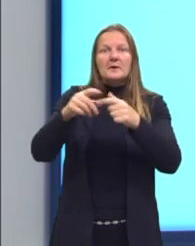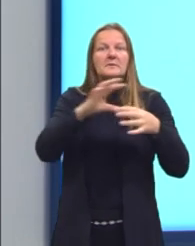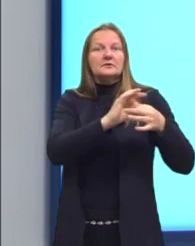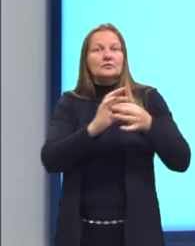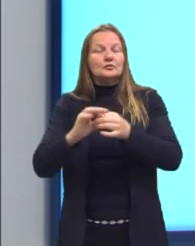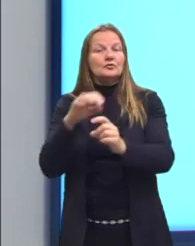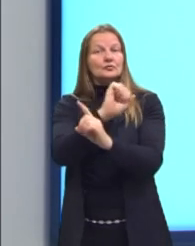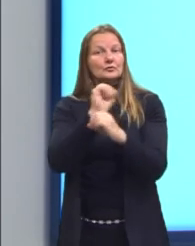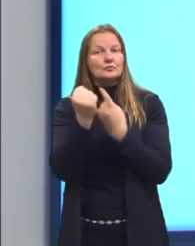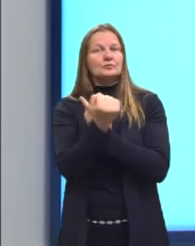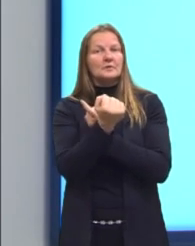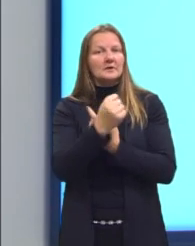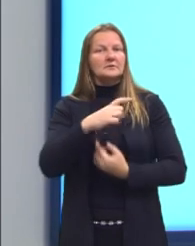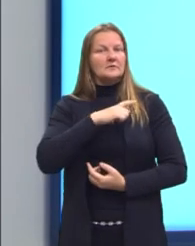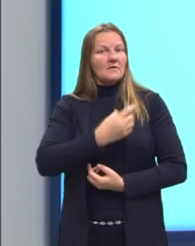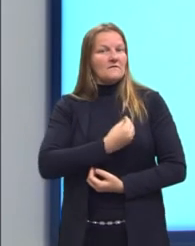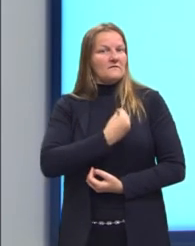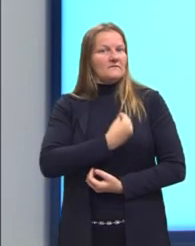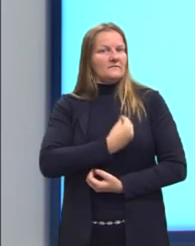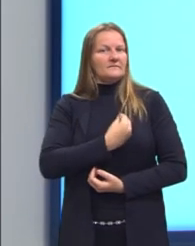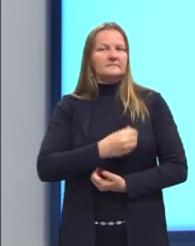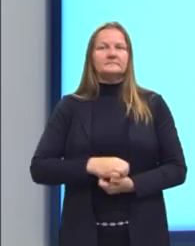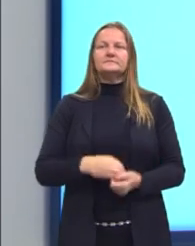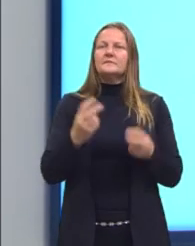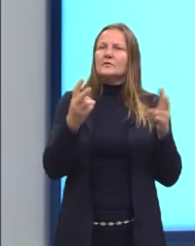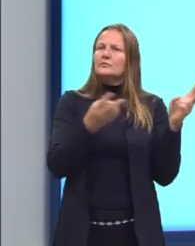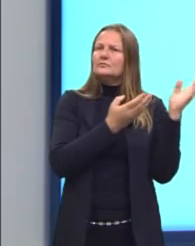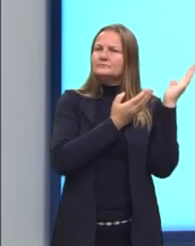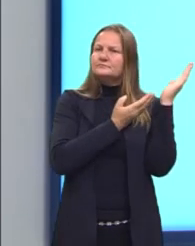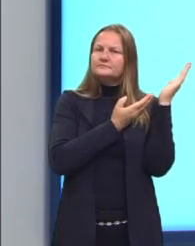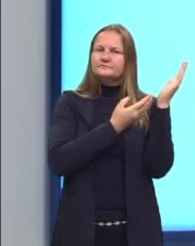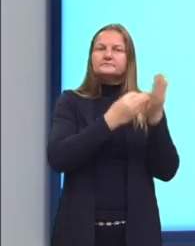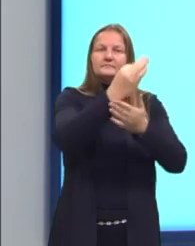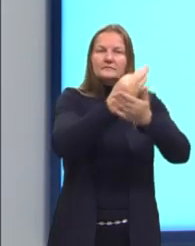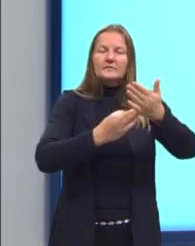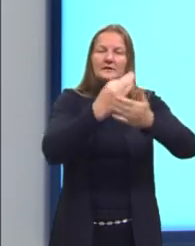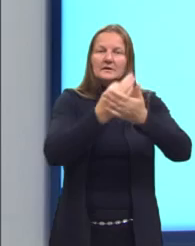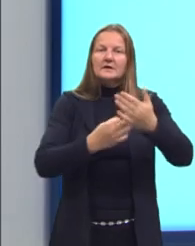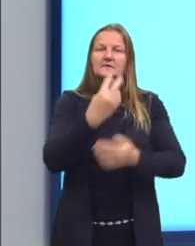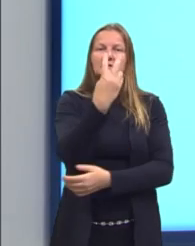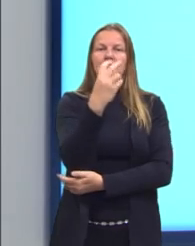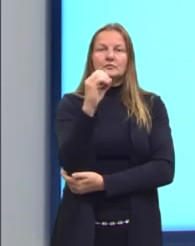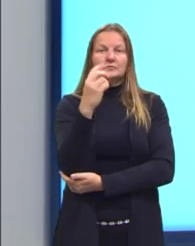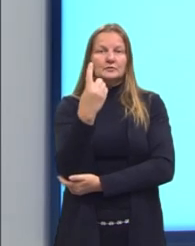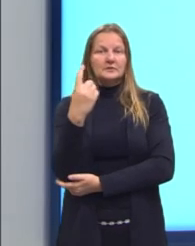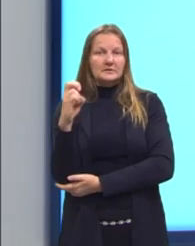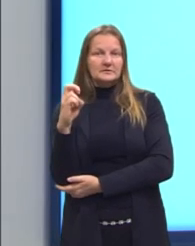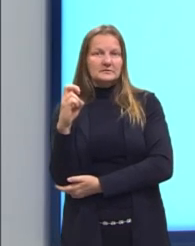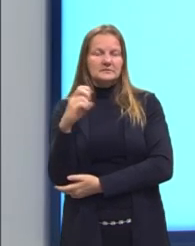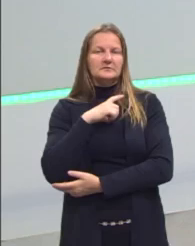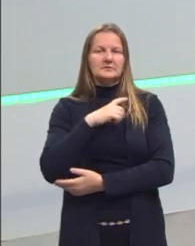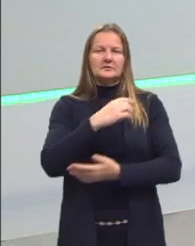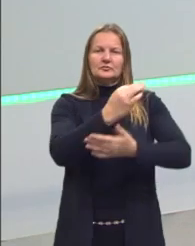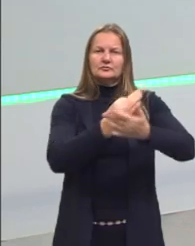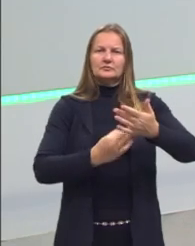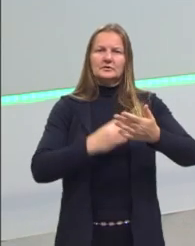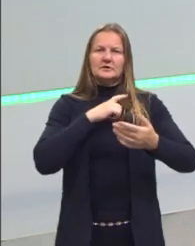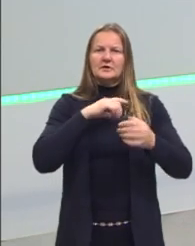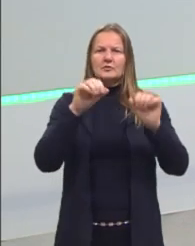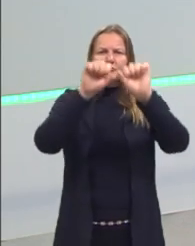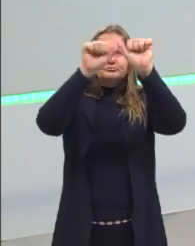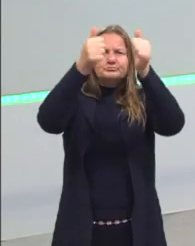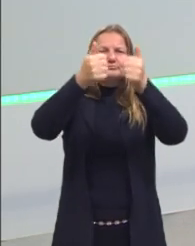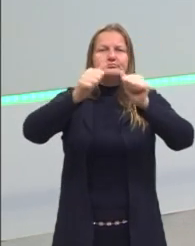sociais. Olhem ali. O texto é uma questão de 2015. E a gente tem uma